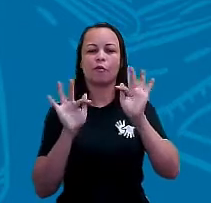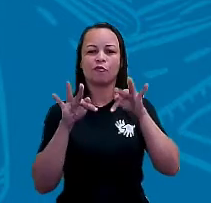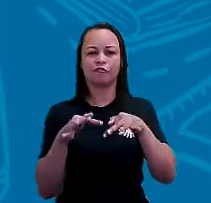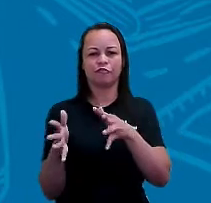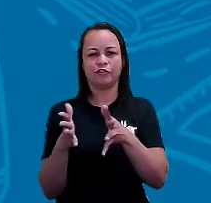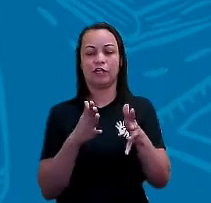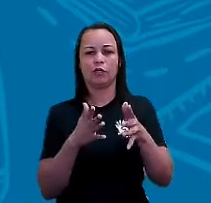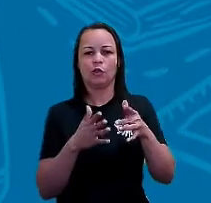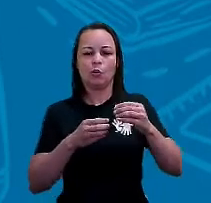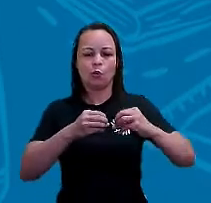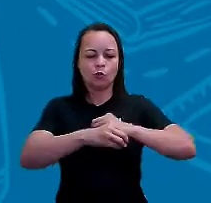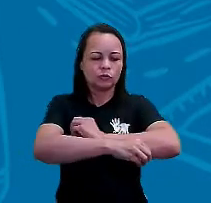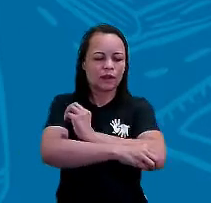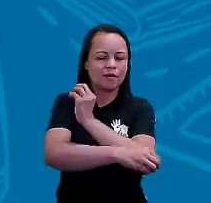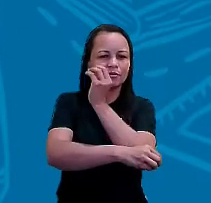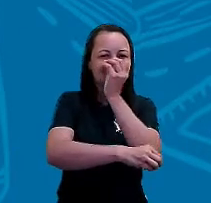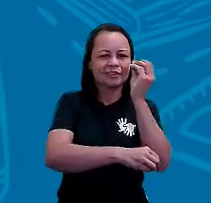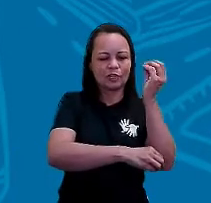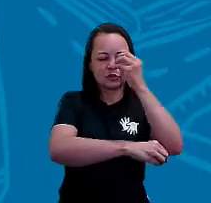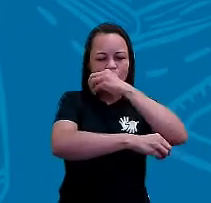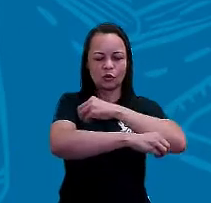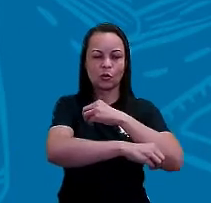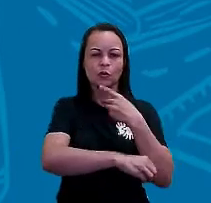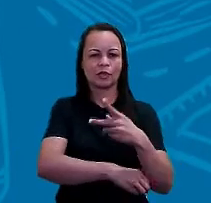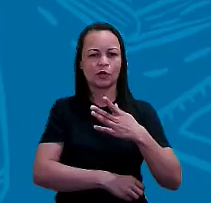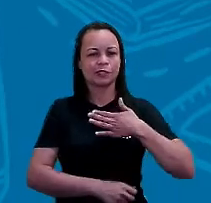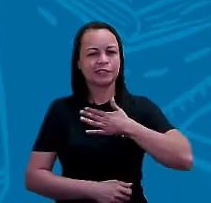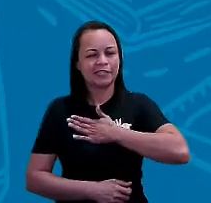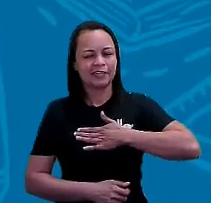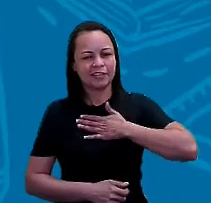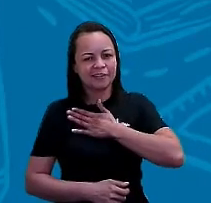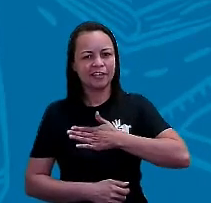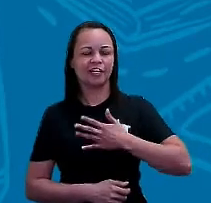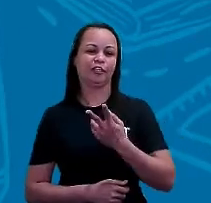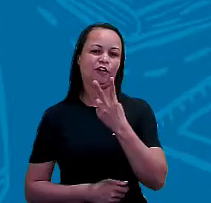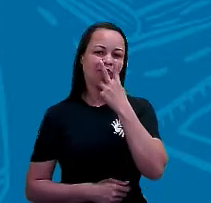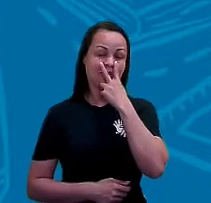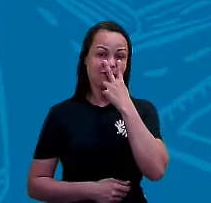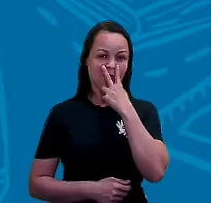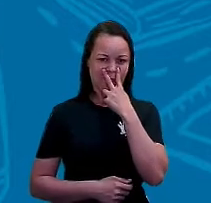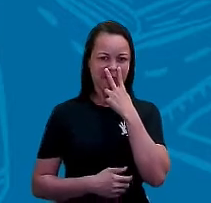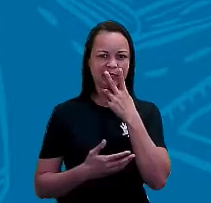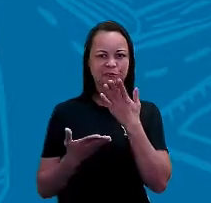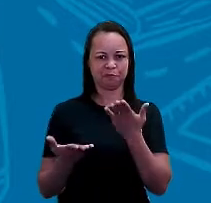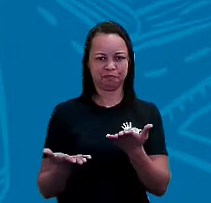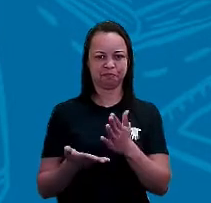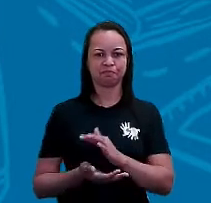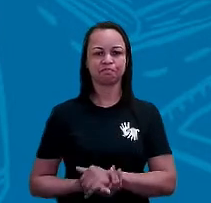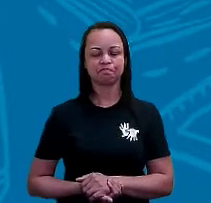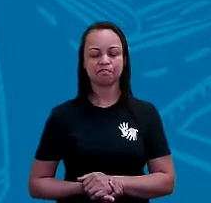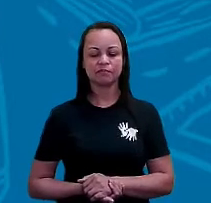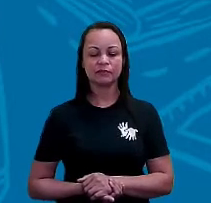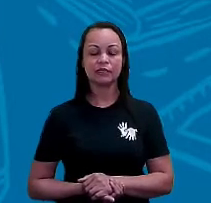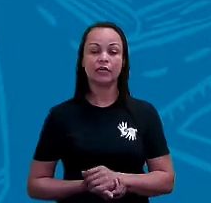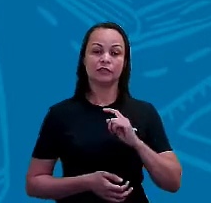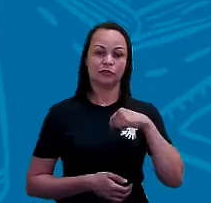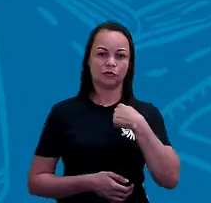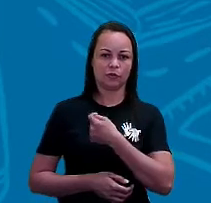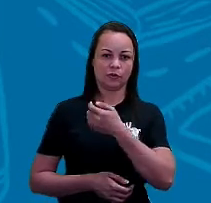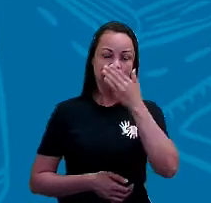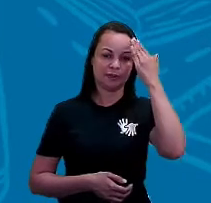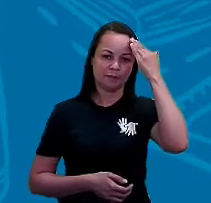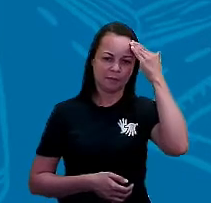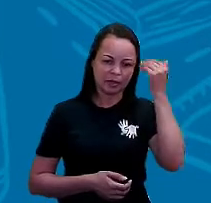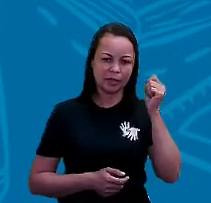o nascer do sol e o pôr do sol na nossa querida cidade de Vitória de Santo Antão. Está certo? Então, gente sabe que